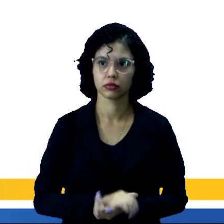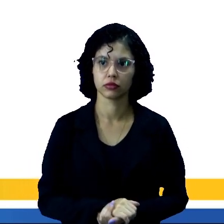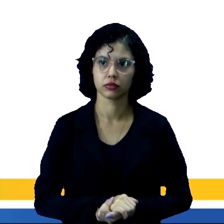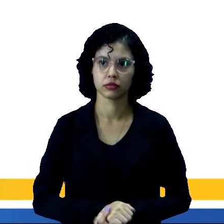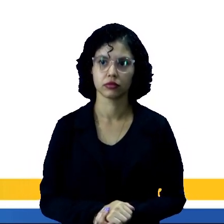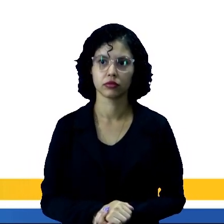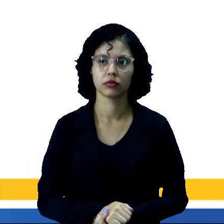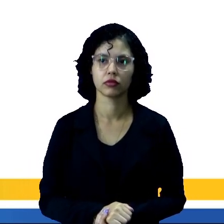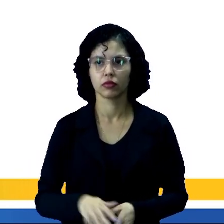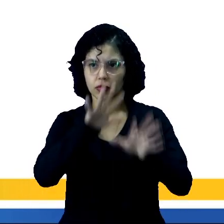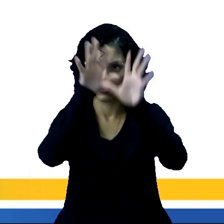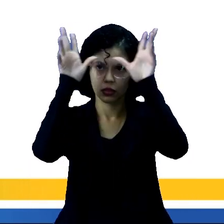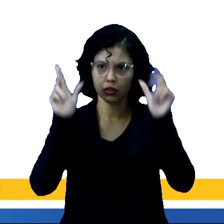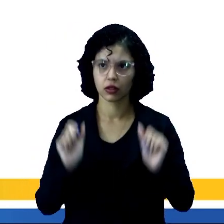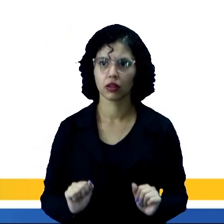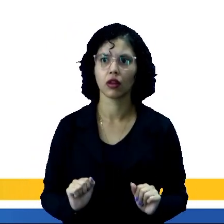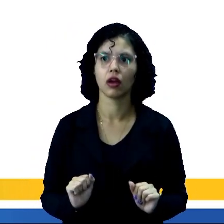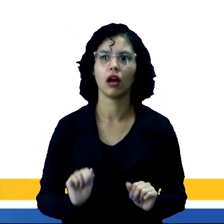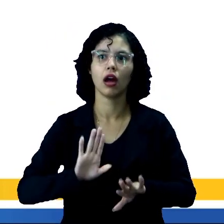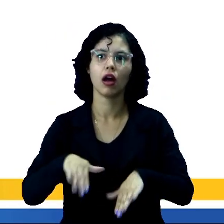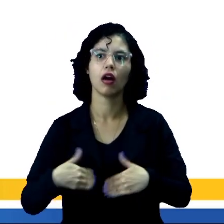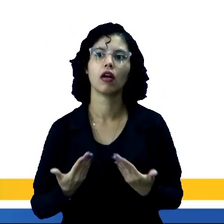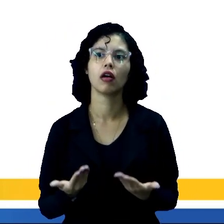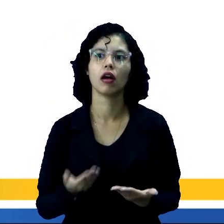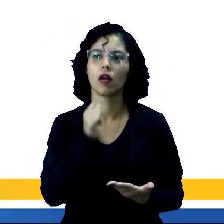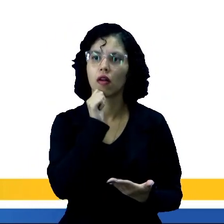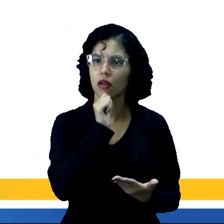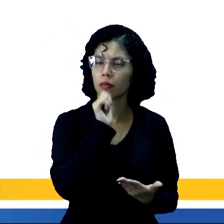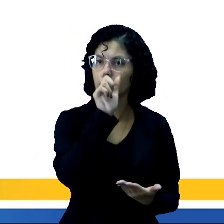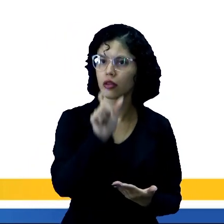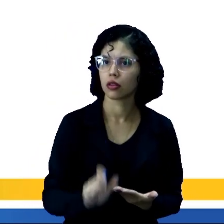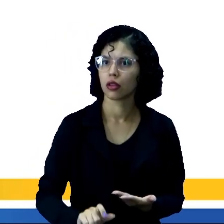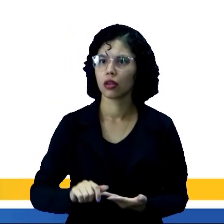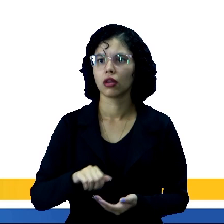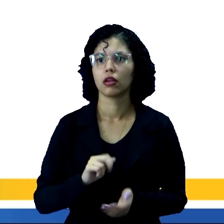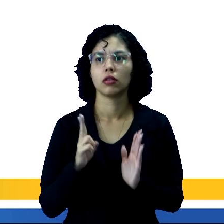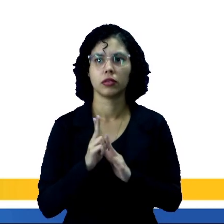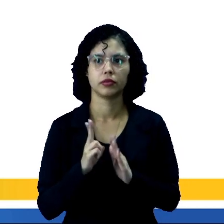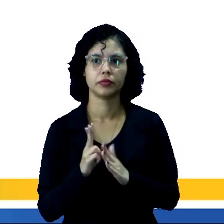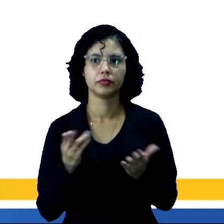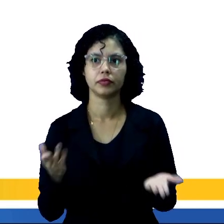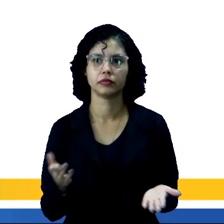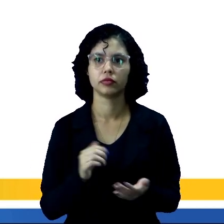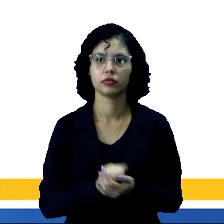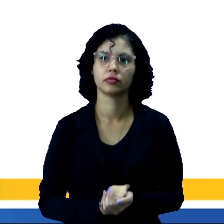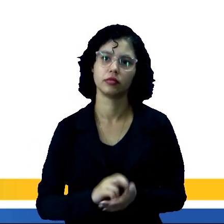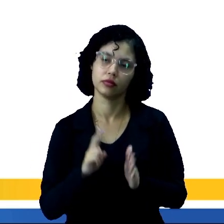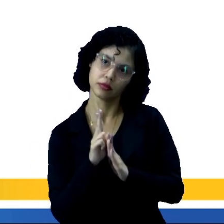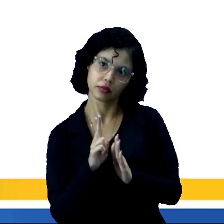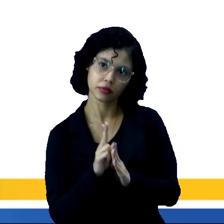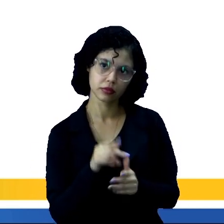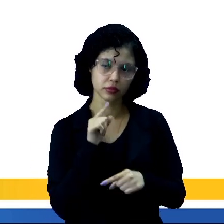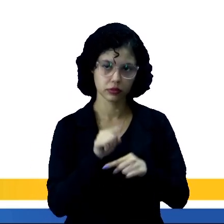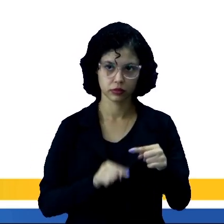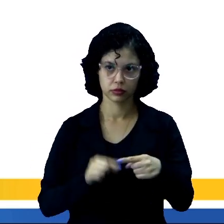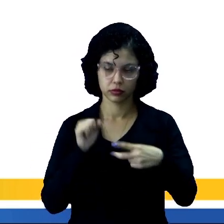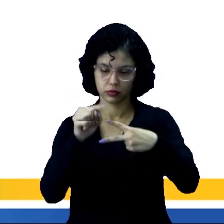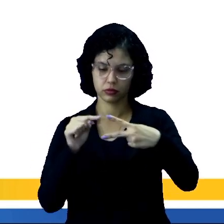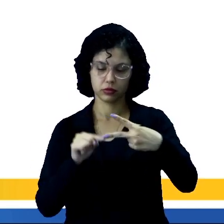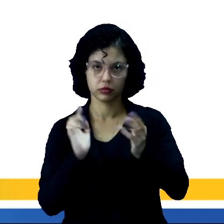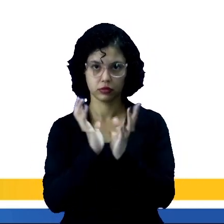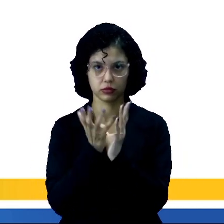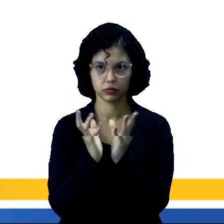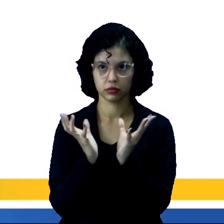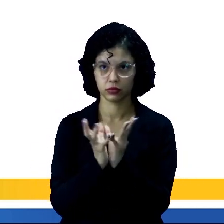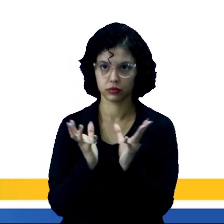E no Acre, quais referências nós temos dos indígenas no Acre? Os indígenas do Acre dividem-se em dois grandes